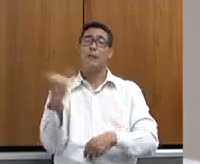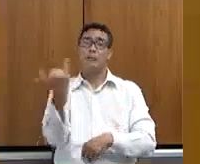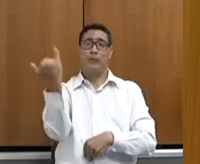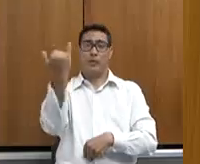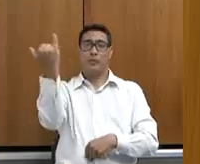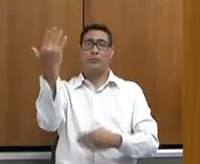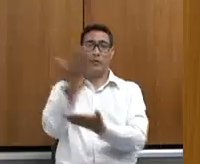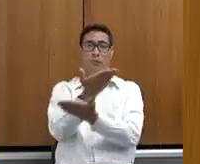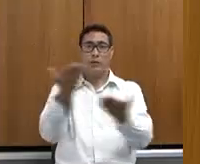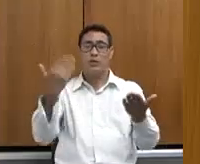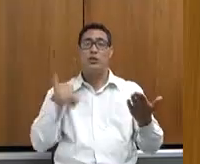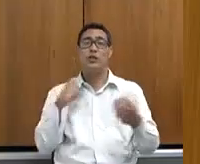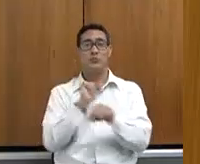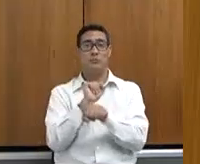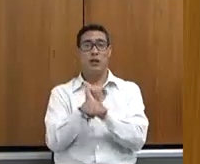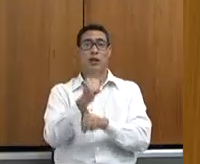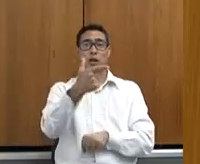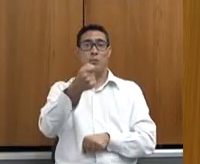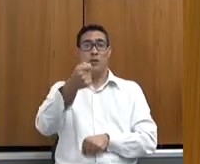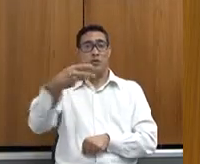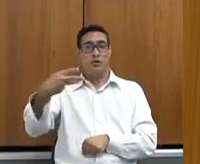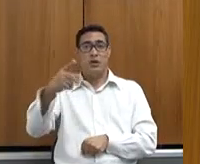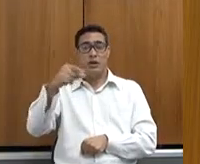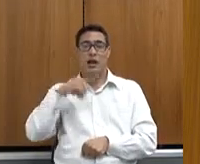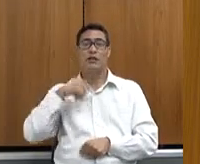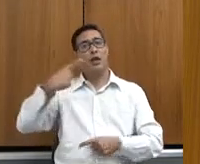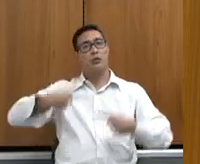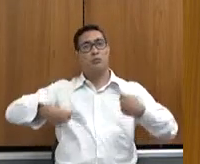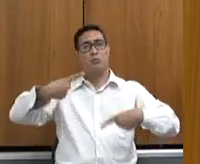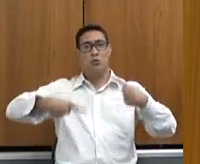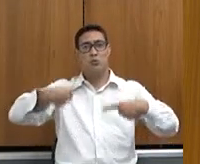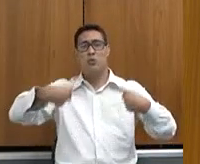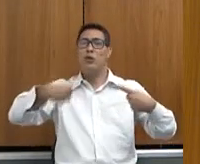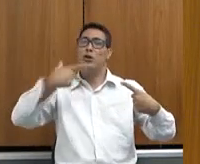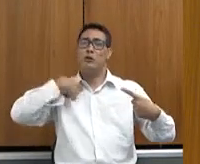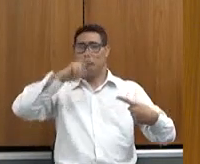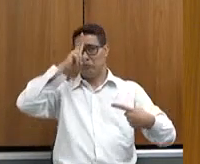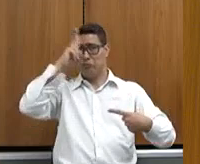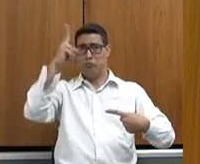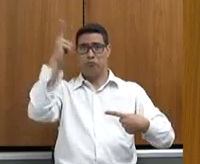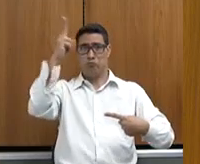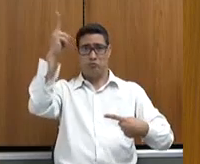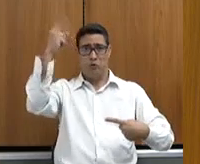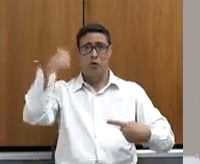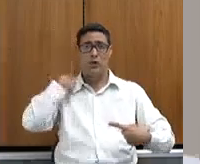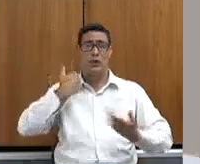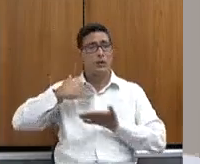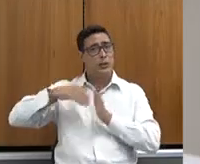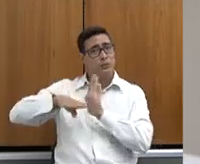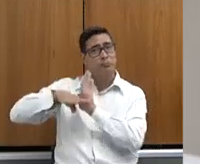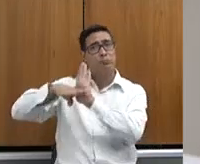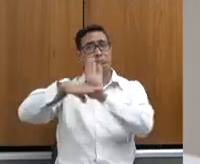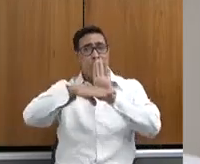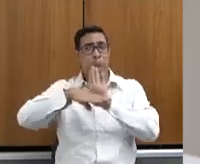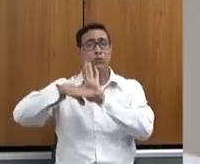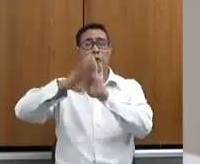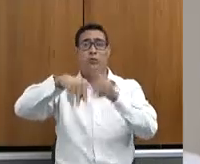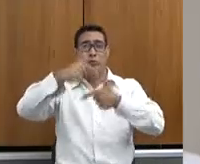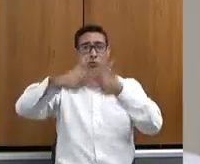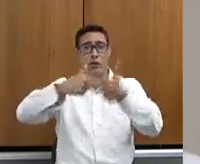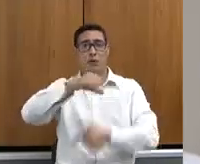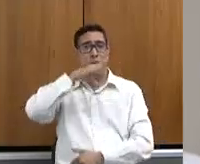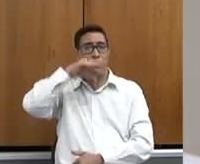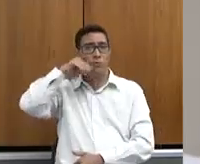reforçar que em 2023 se tenha uma política robusta de fortalecimento dos trabalhadores da sua